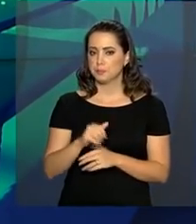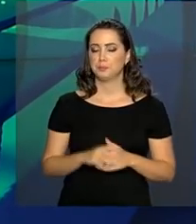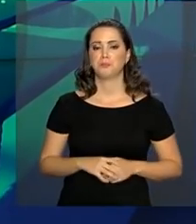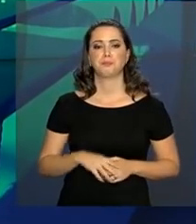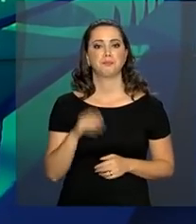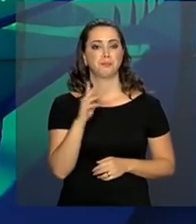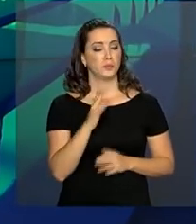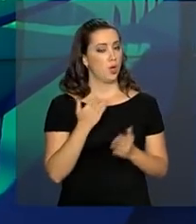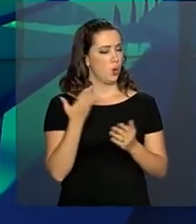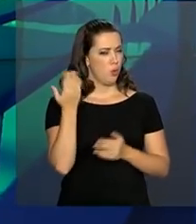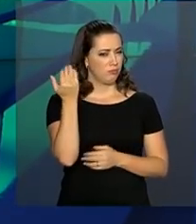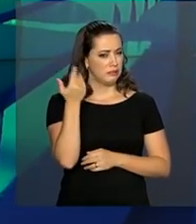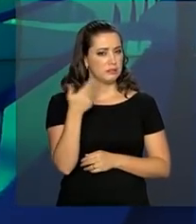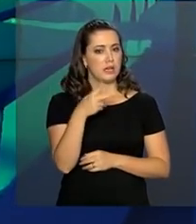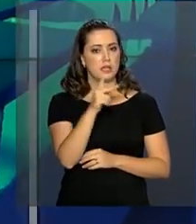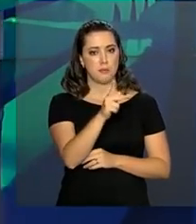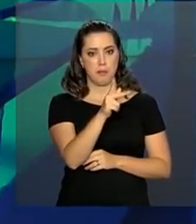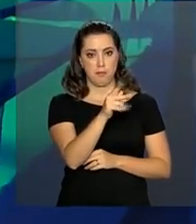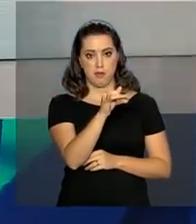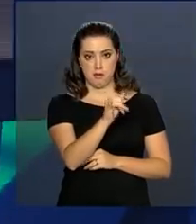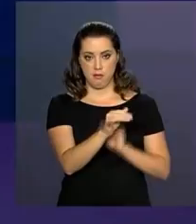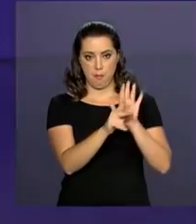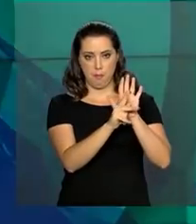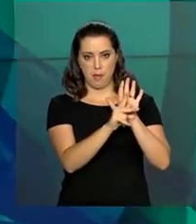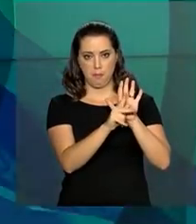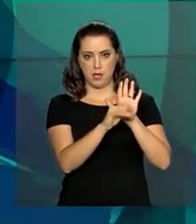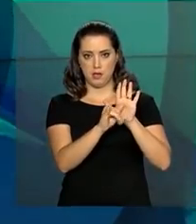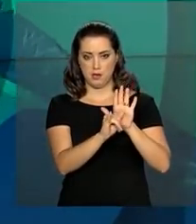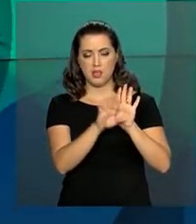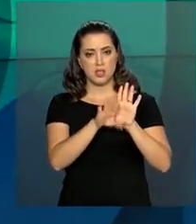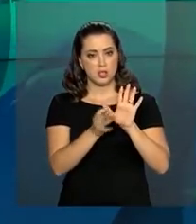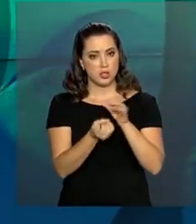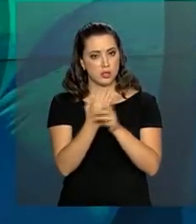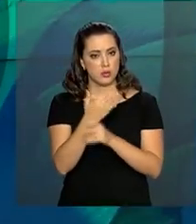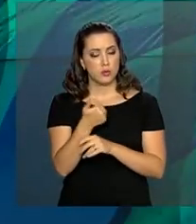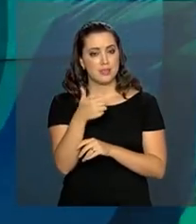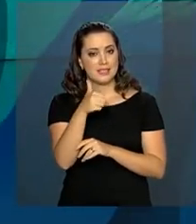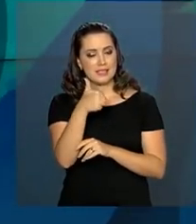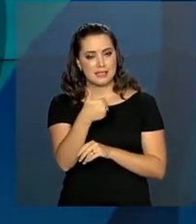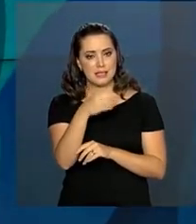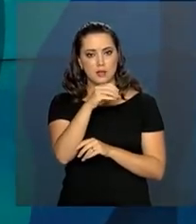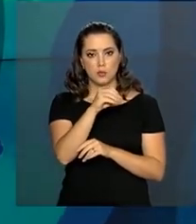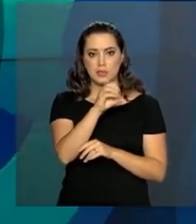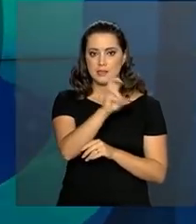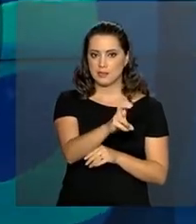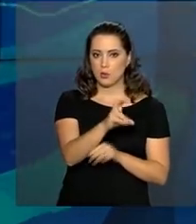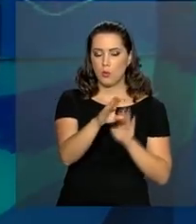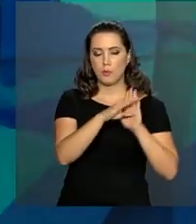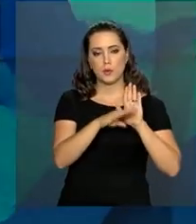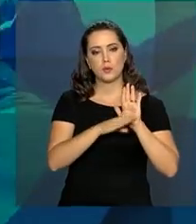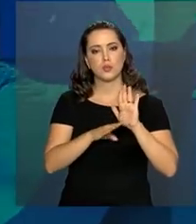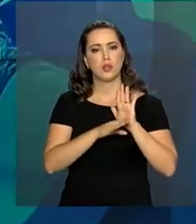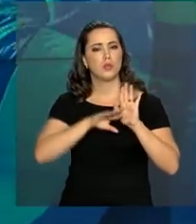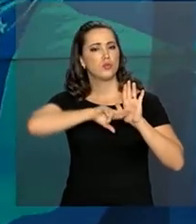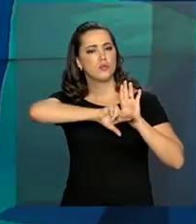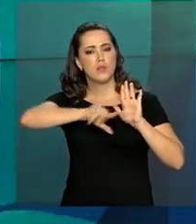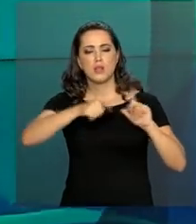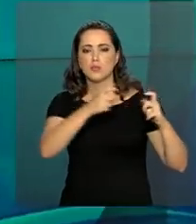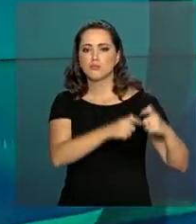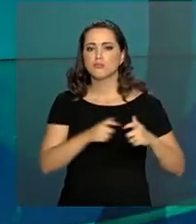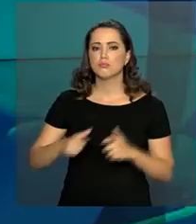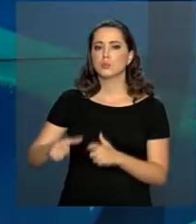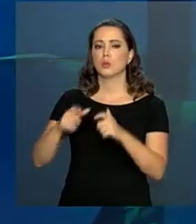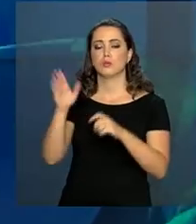o PPI já concluiu 105 projetos em todos os setores da infraestrutura nacional, como transportes, energia, óleo e gás.